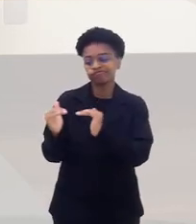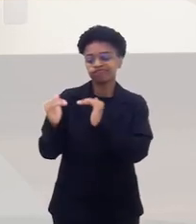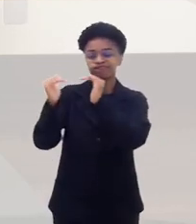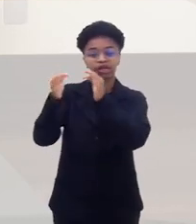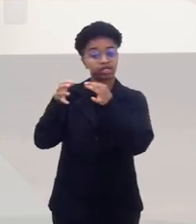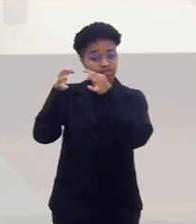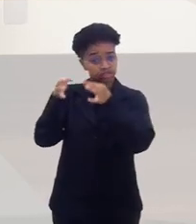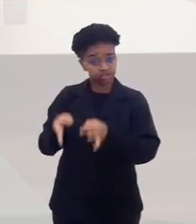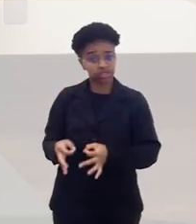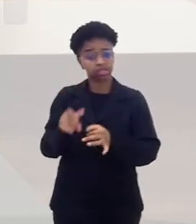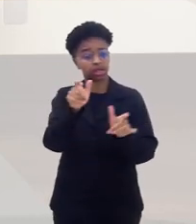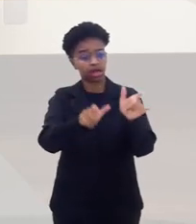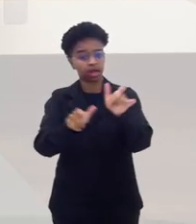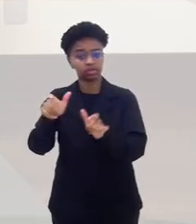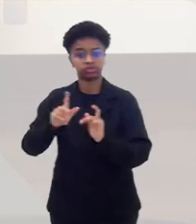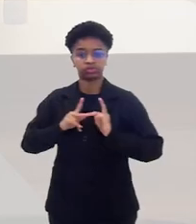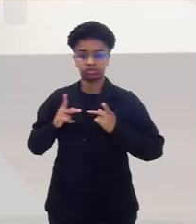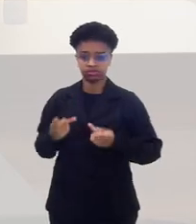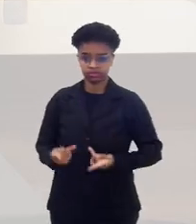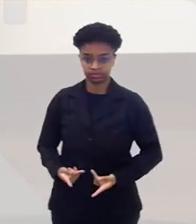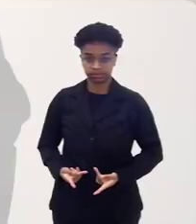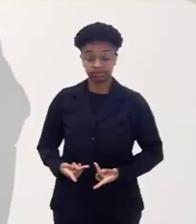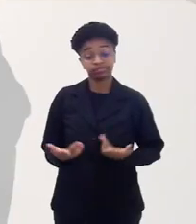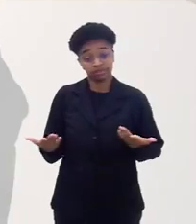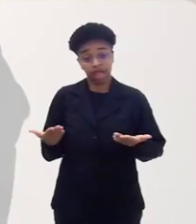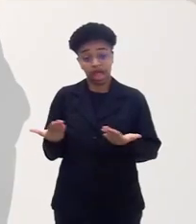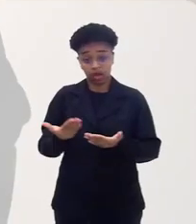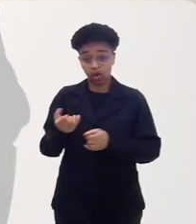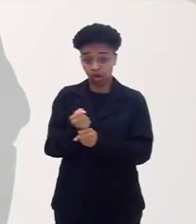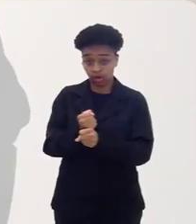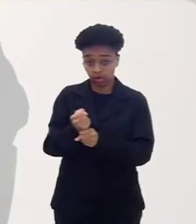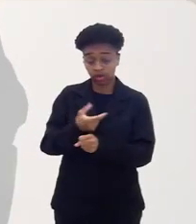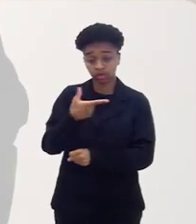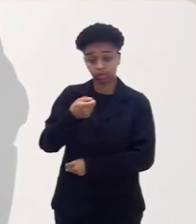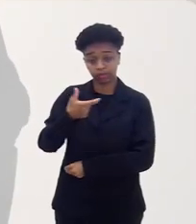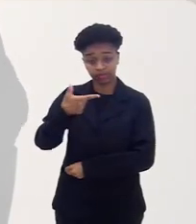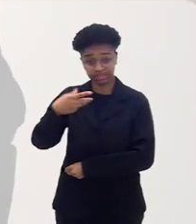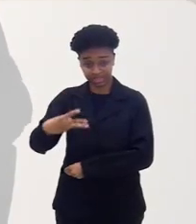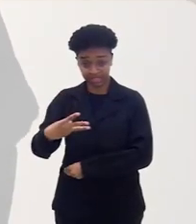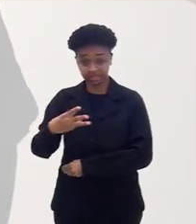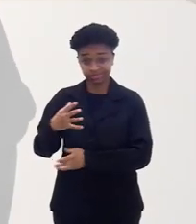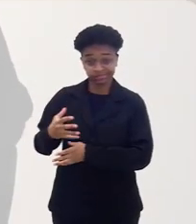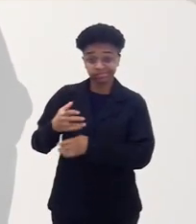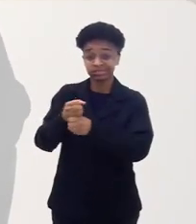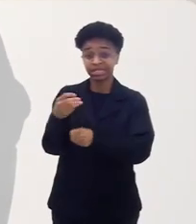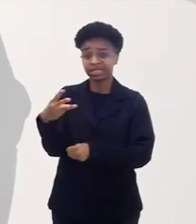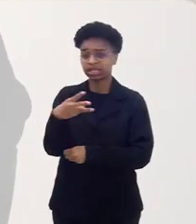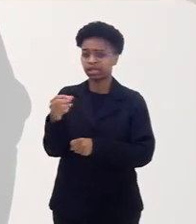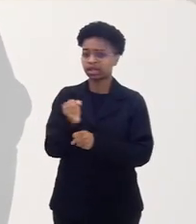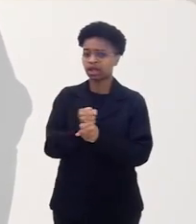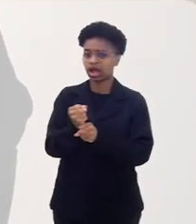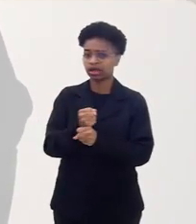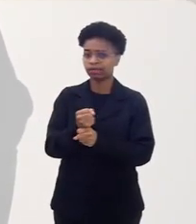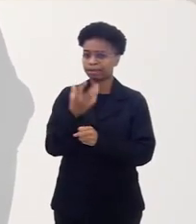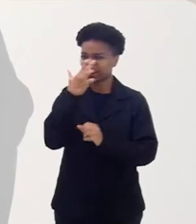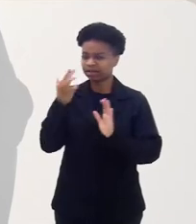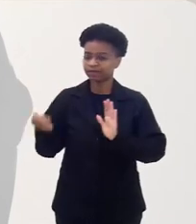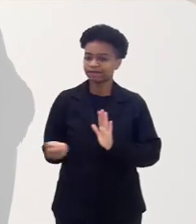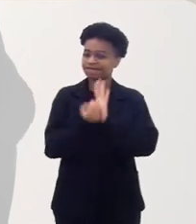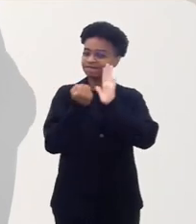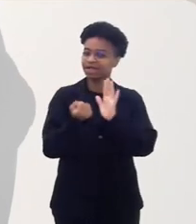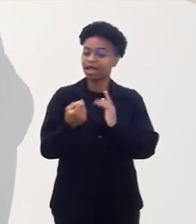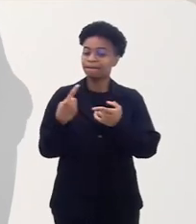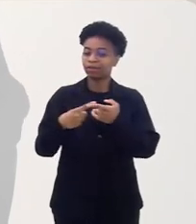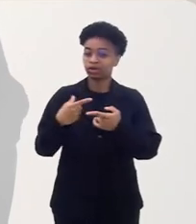dignidade da pessoa humana. E esse ano, esse número 33, é muito simbólico. Eu queria